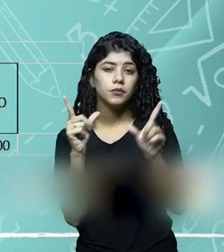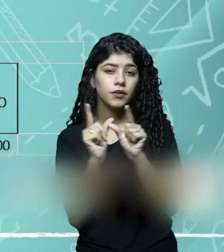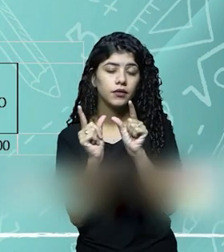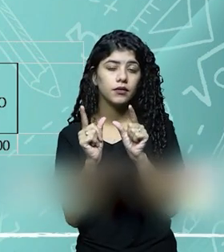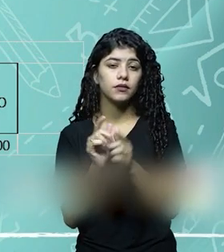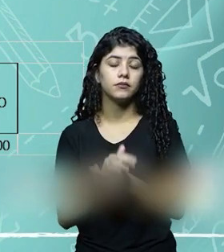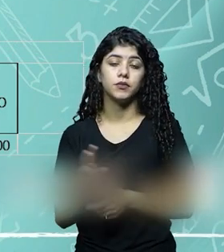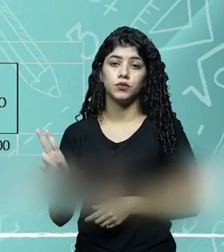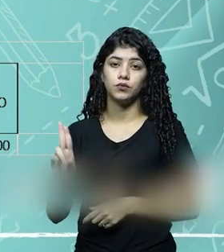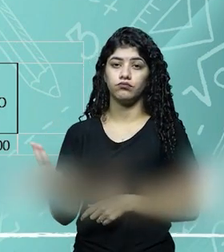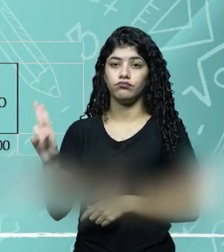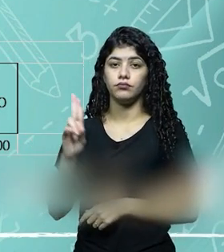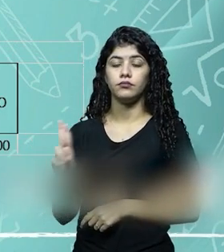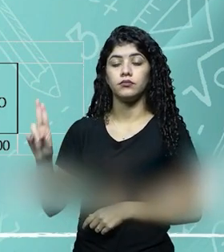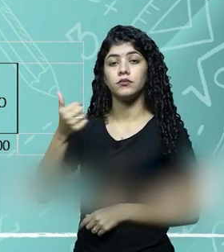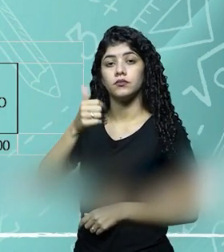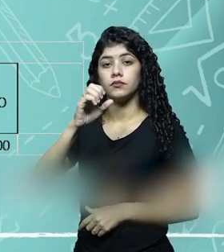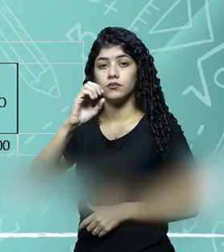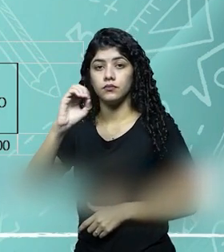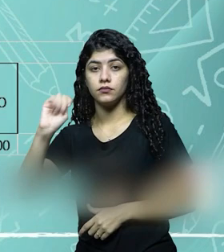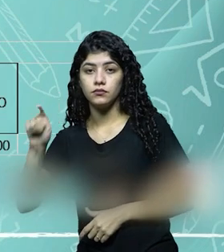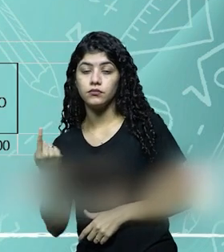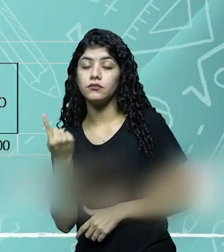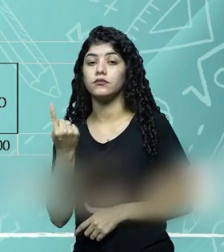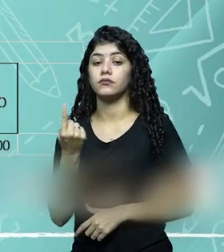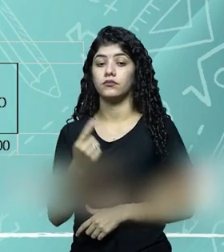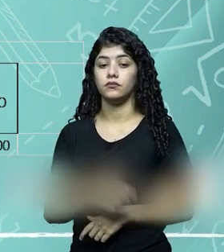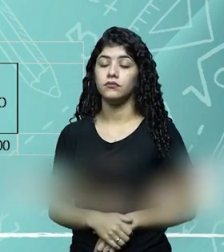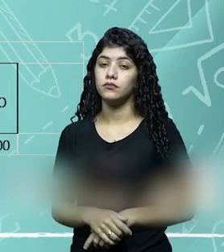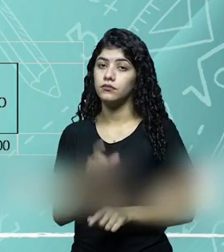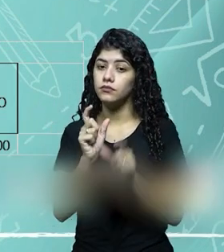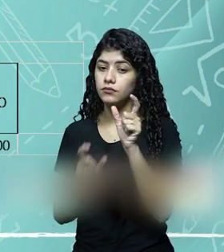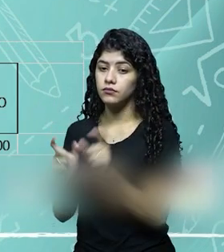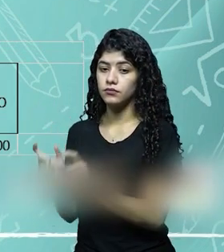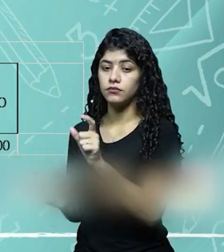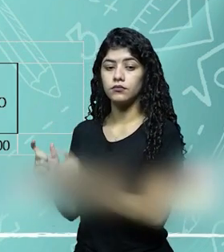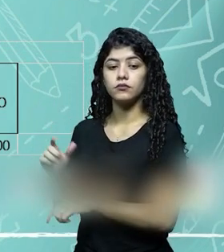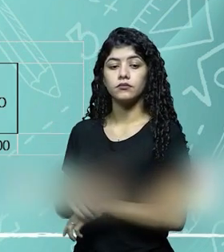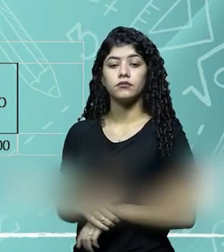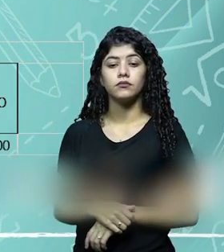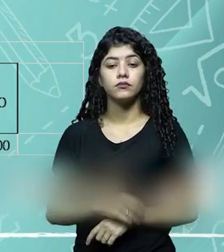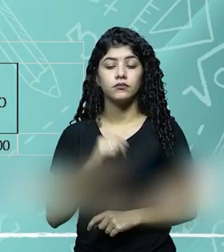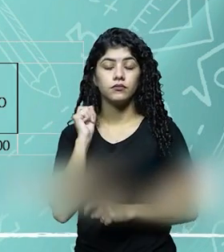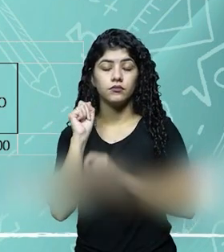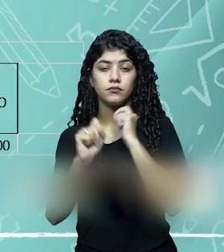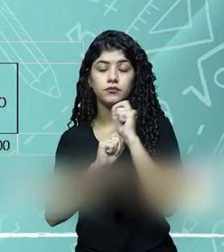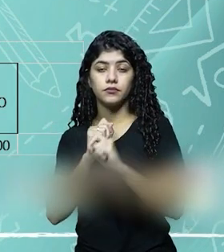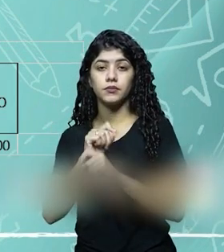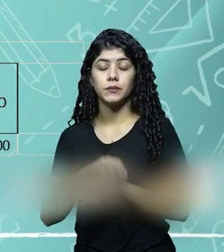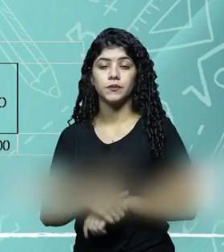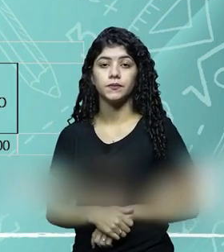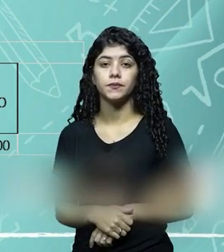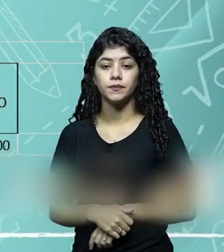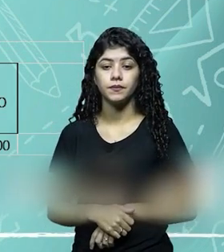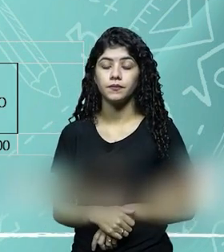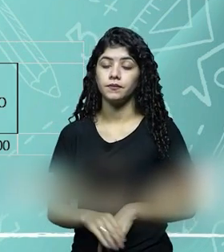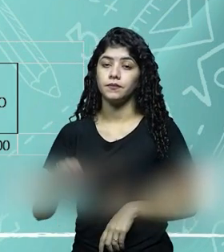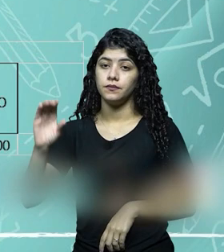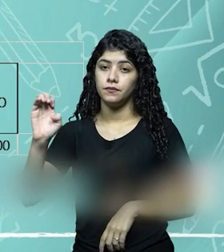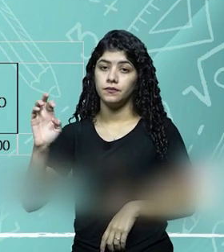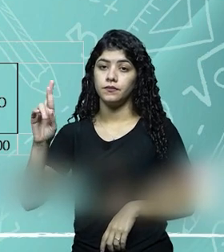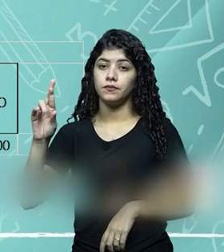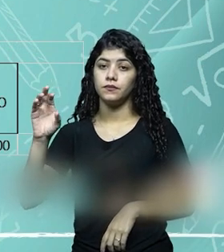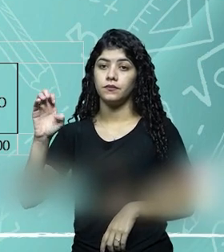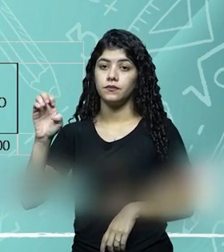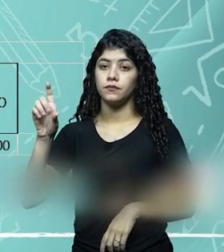soja, no valor de 100 mil reais. Então, veja que para cada débito, método das partidas dobradas, para cada débito há sempre um